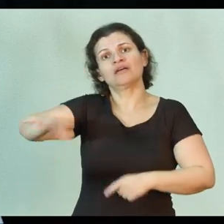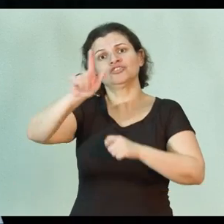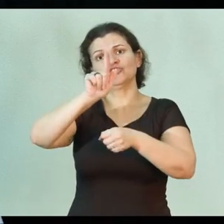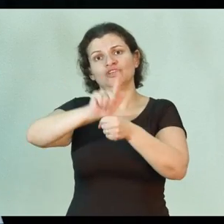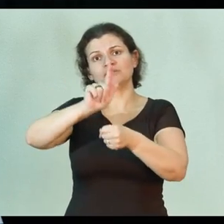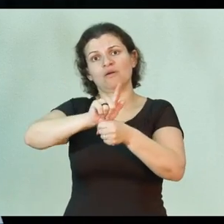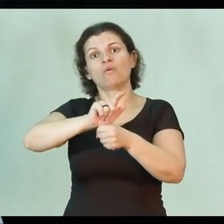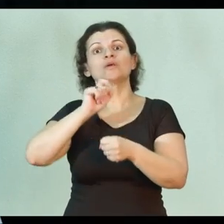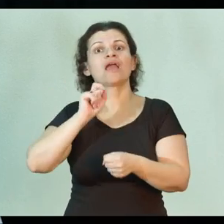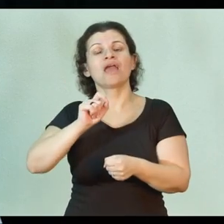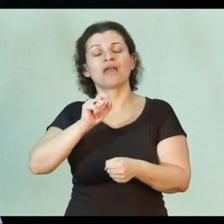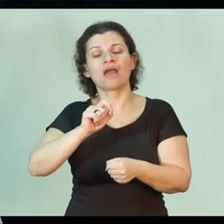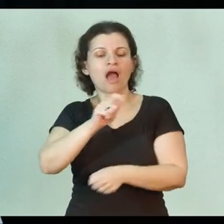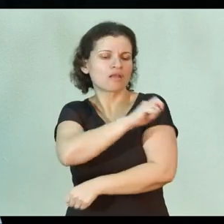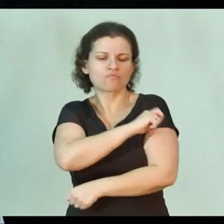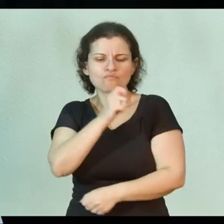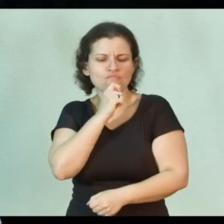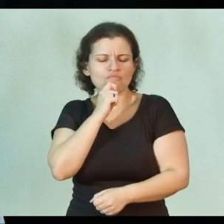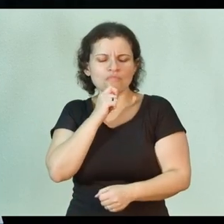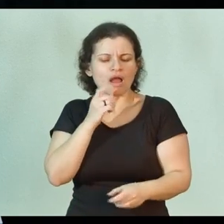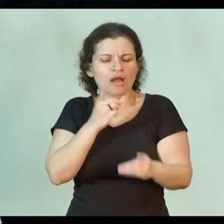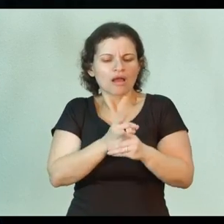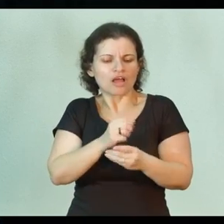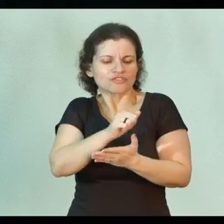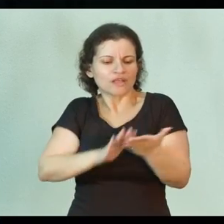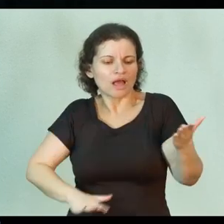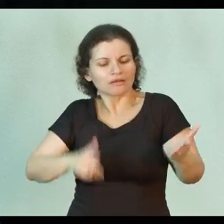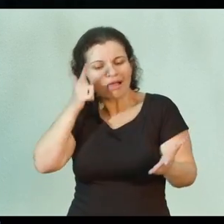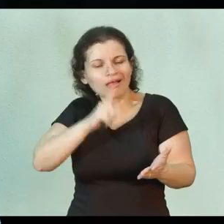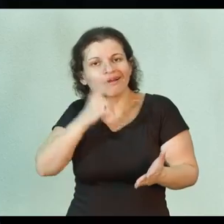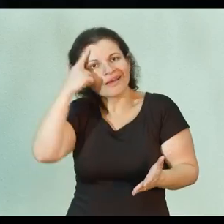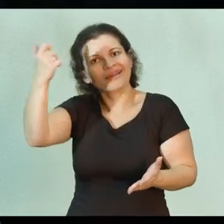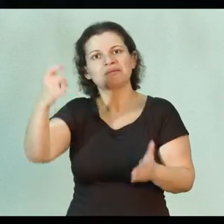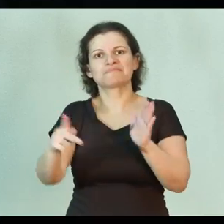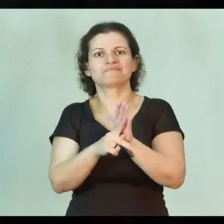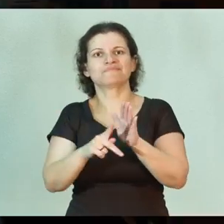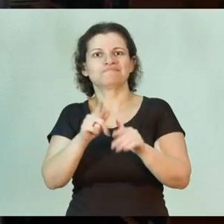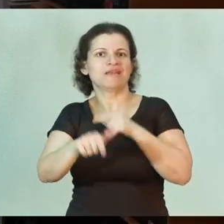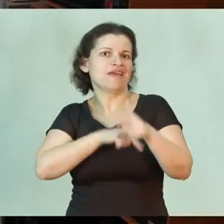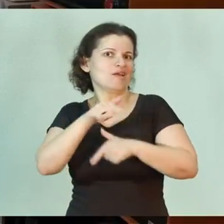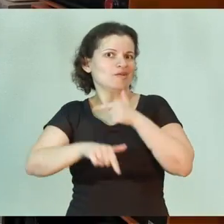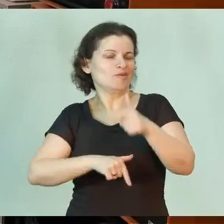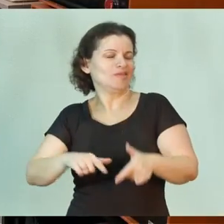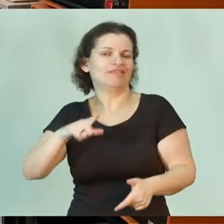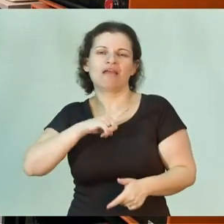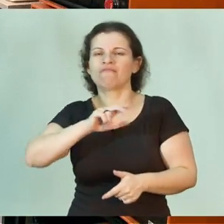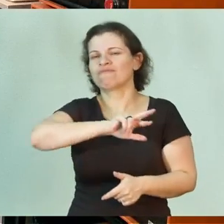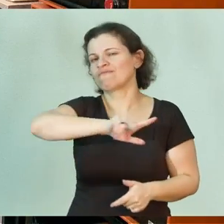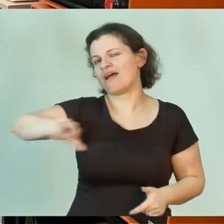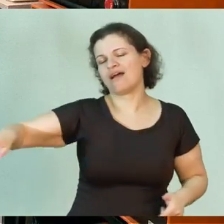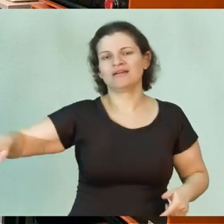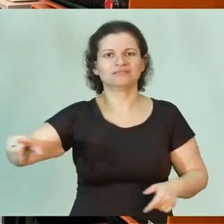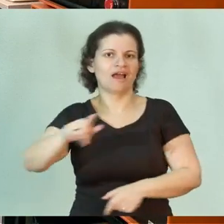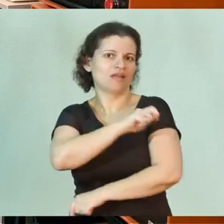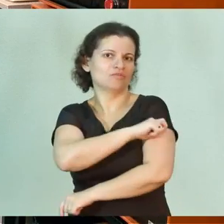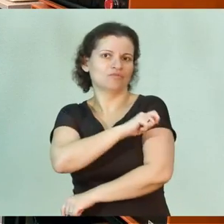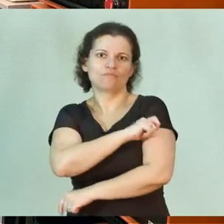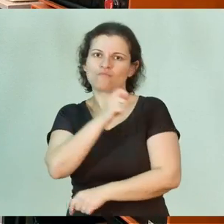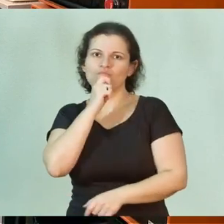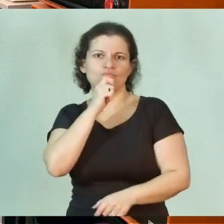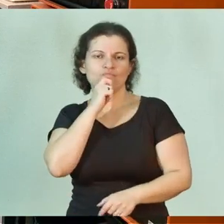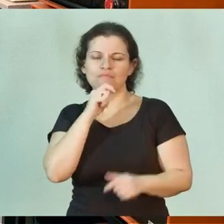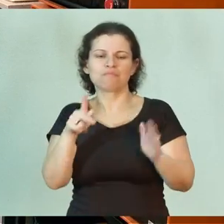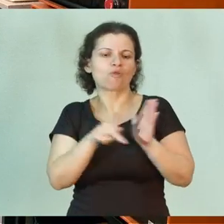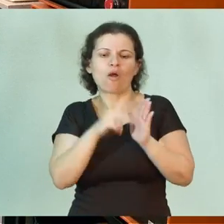gestão e aqueles alunos que não acham as atividades, eles acabam criando seus próprios empregos. Então, nós temos vários alunos